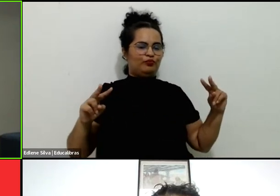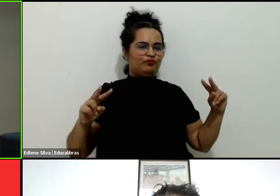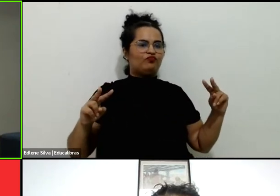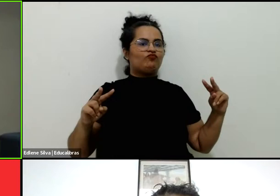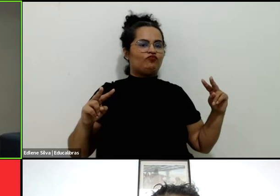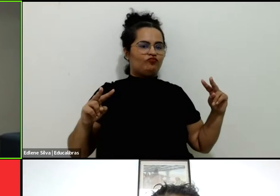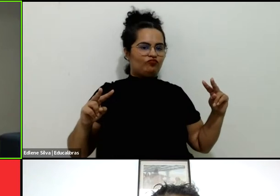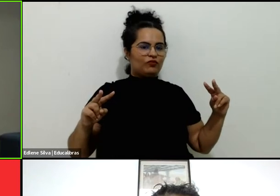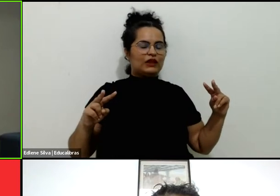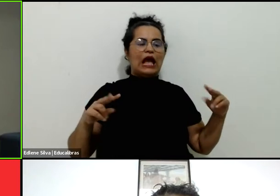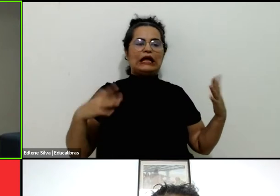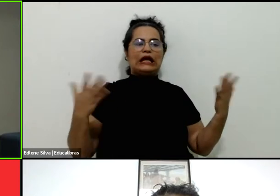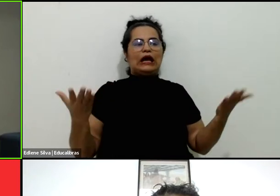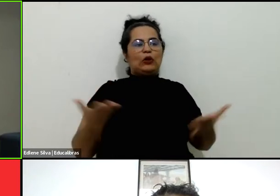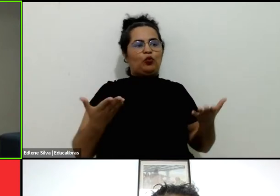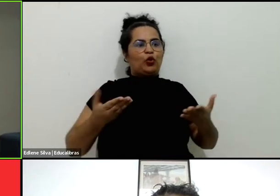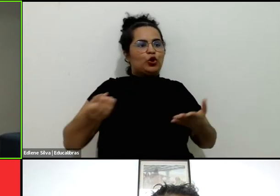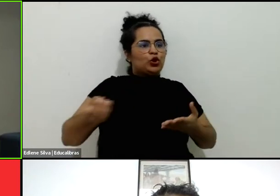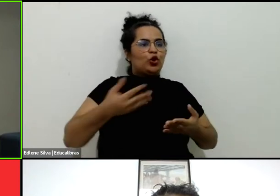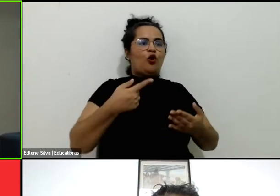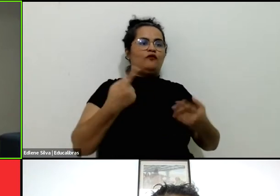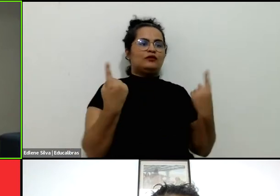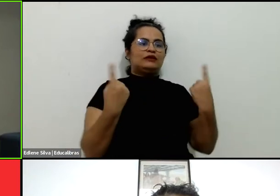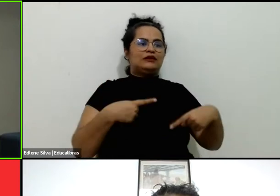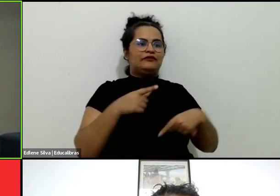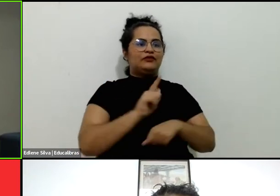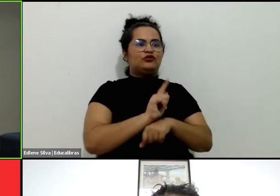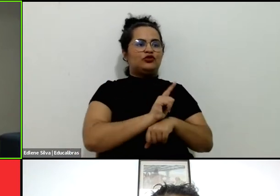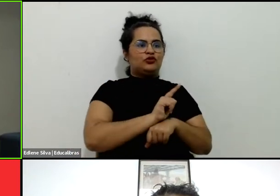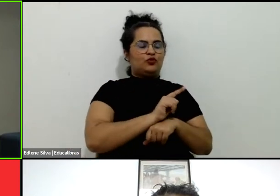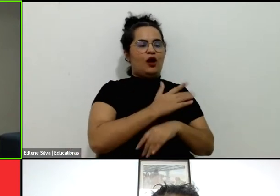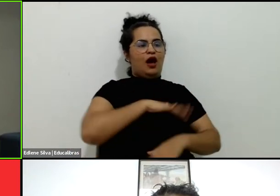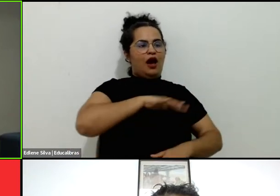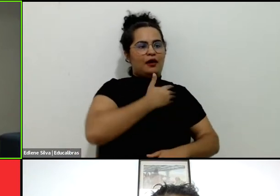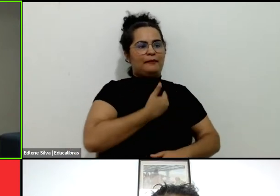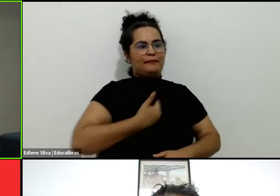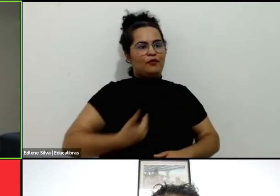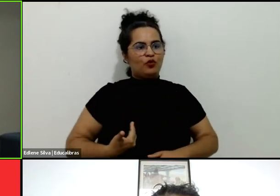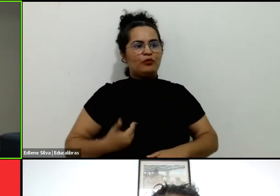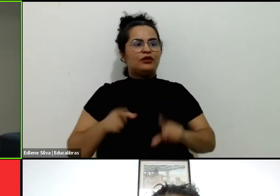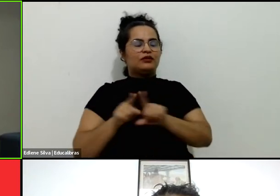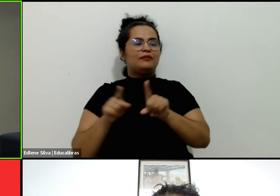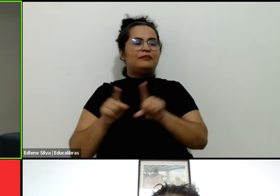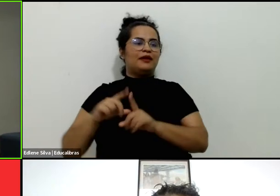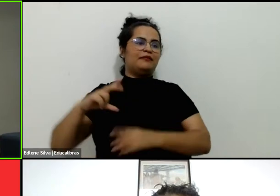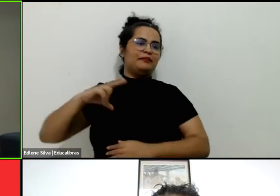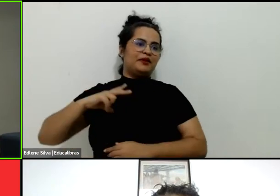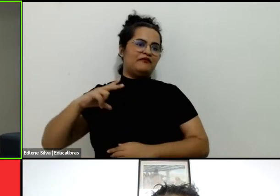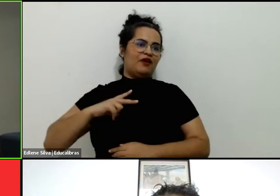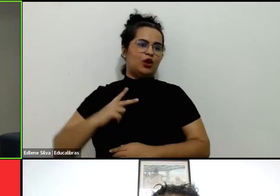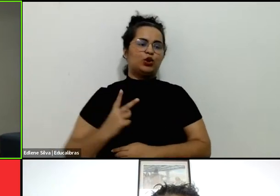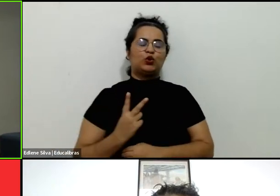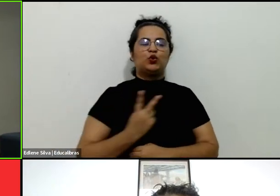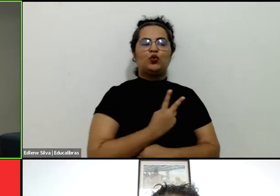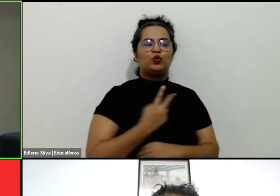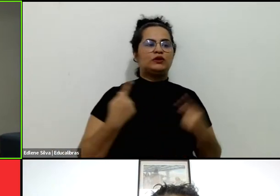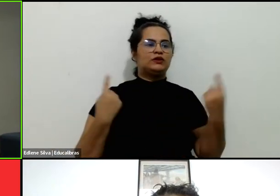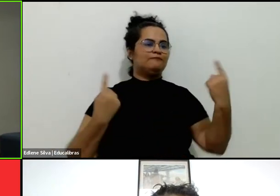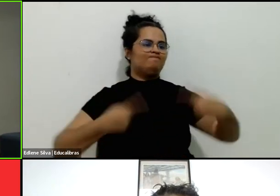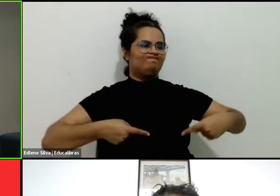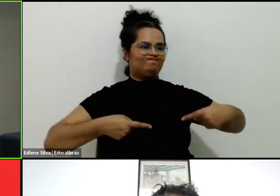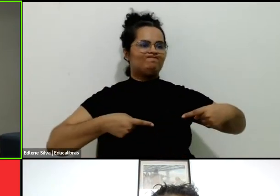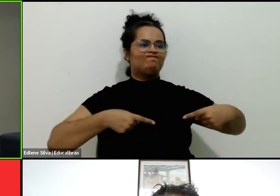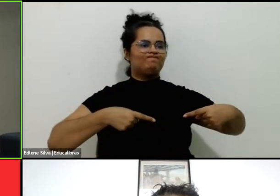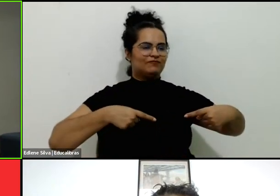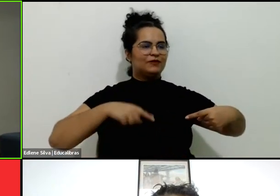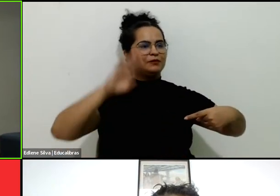novos desafios de gestão, tanto no setor público como na iniciativa privada e, particularmente, nas